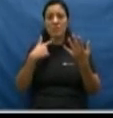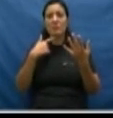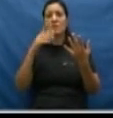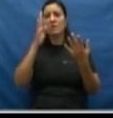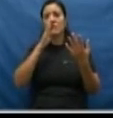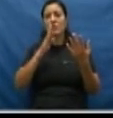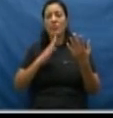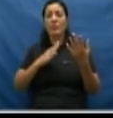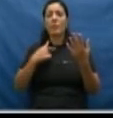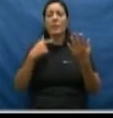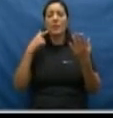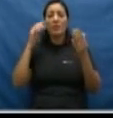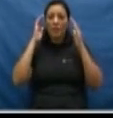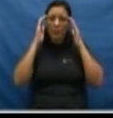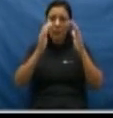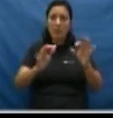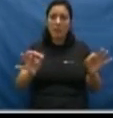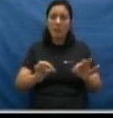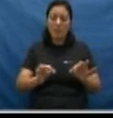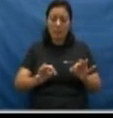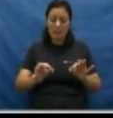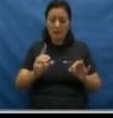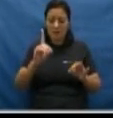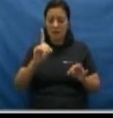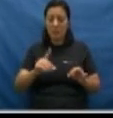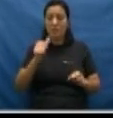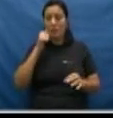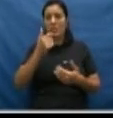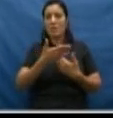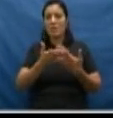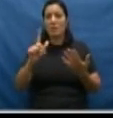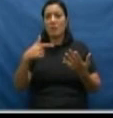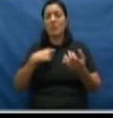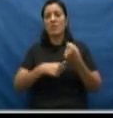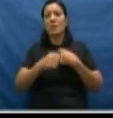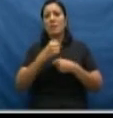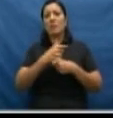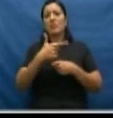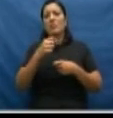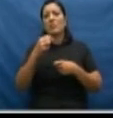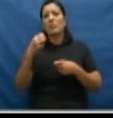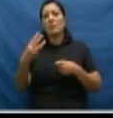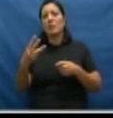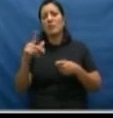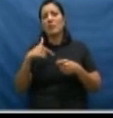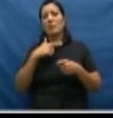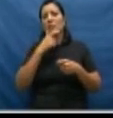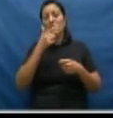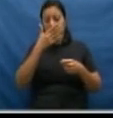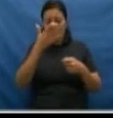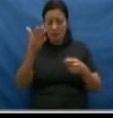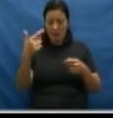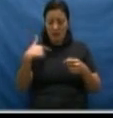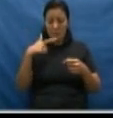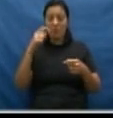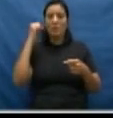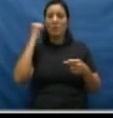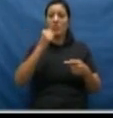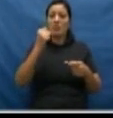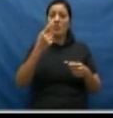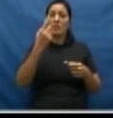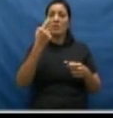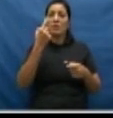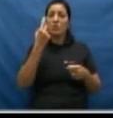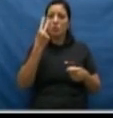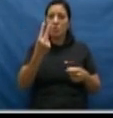um país que não fazia respeitar os direitos humanos das mulheres. E só em 2003 o cidadão agressor, duas tentativas de assassinato contra